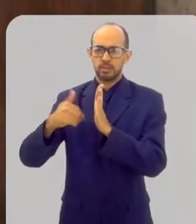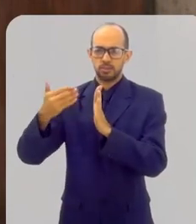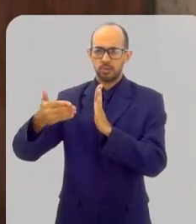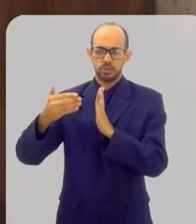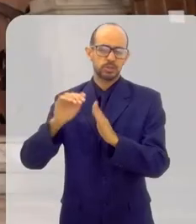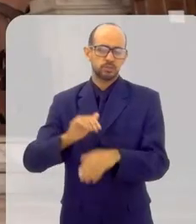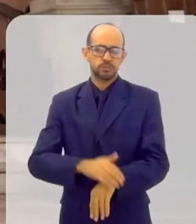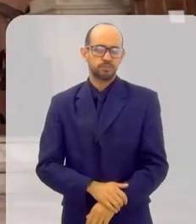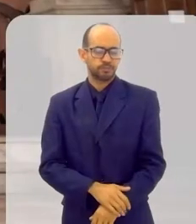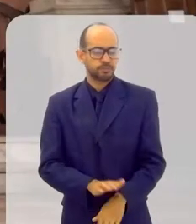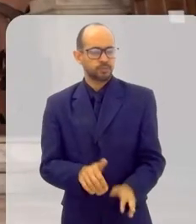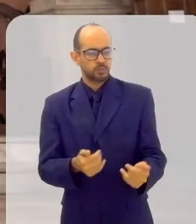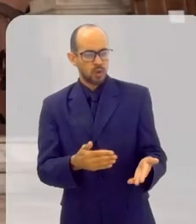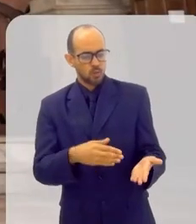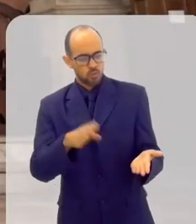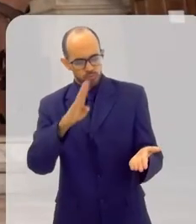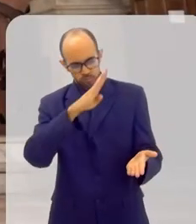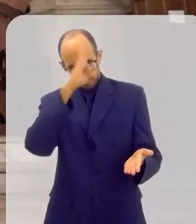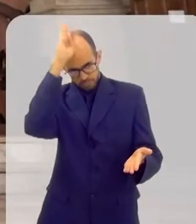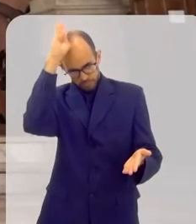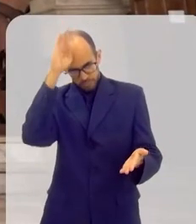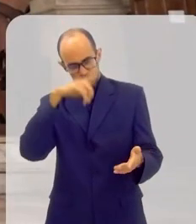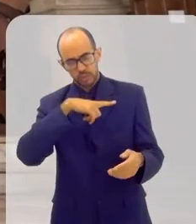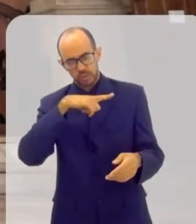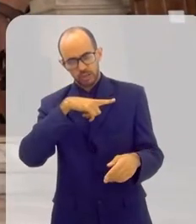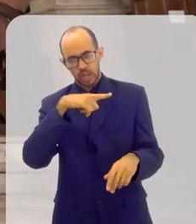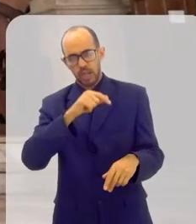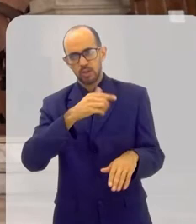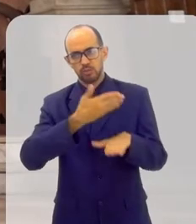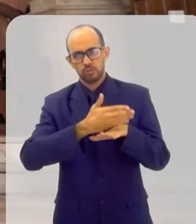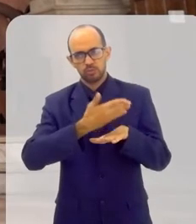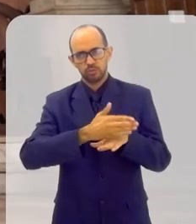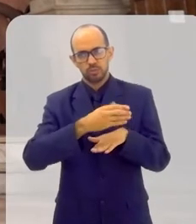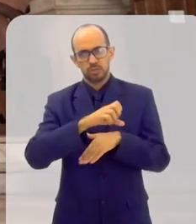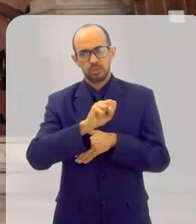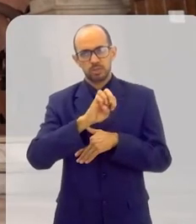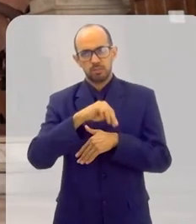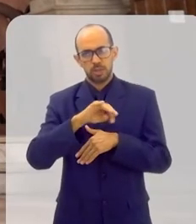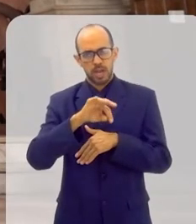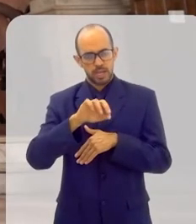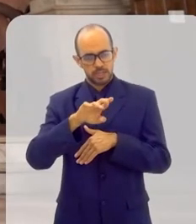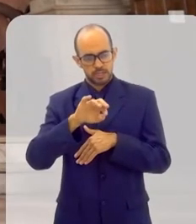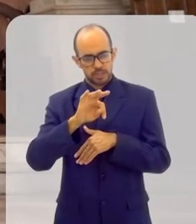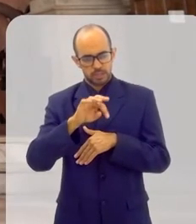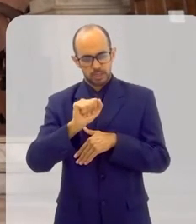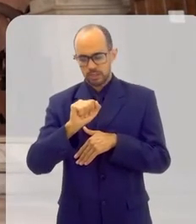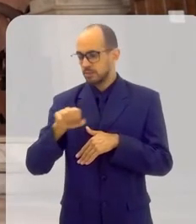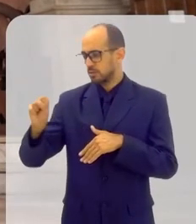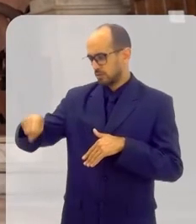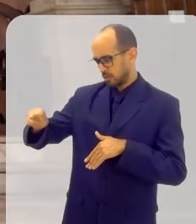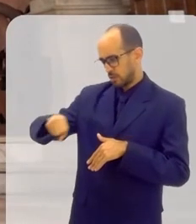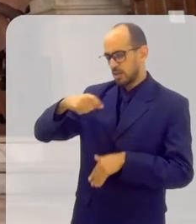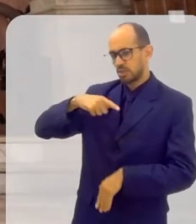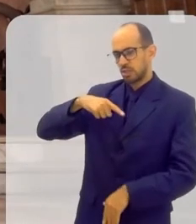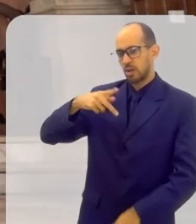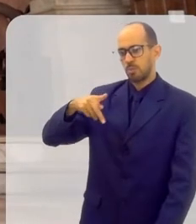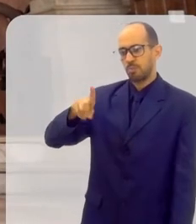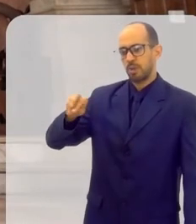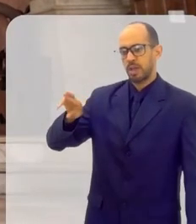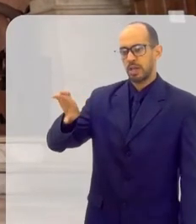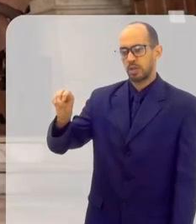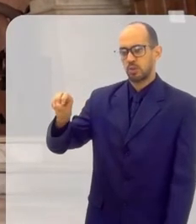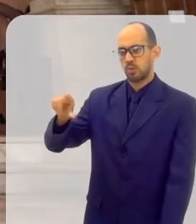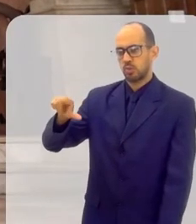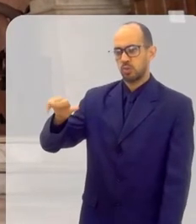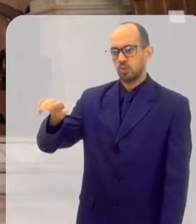Na Igreja Católica Apostólica Romana, nós temos os seminaristas. Vocês também? Temos um seminarista aqui, o seminarista Pedro